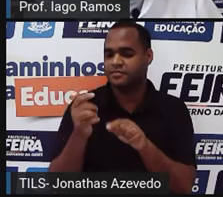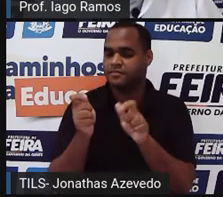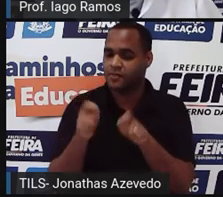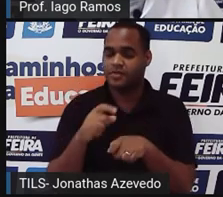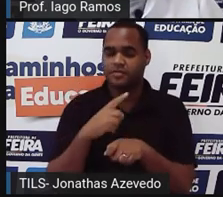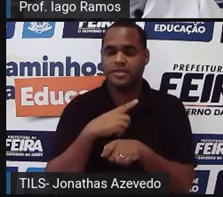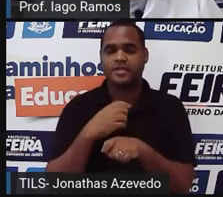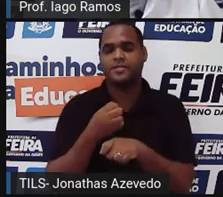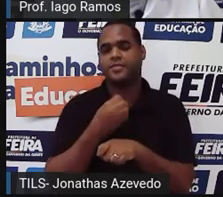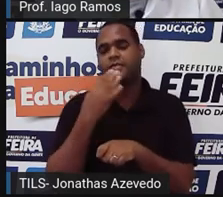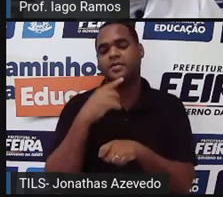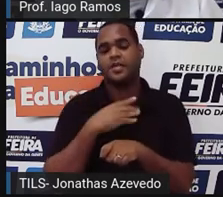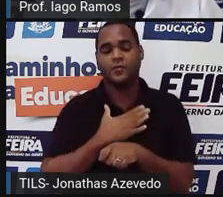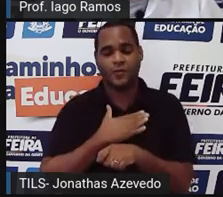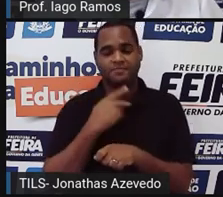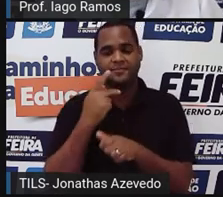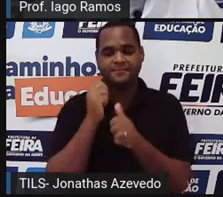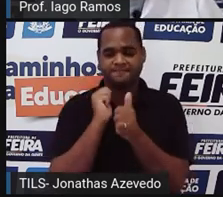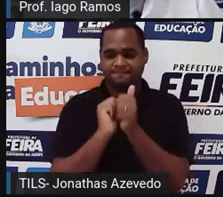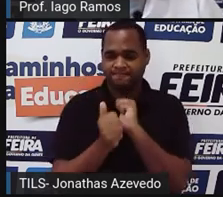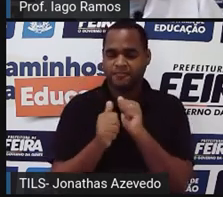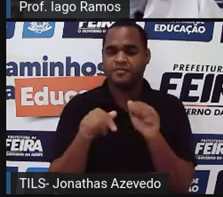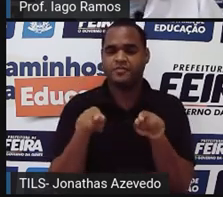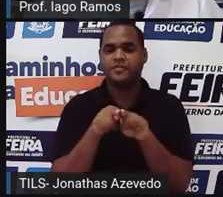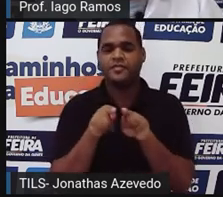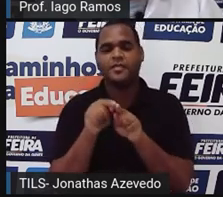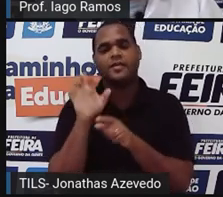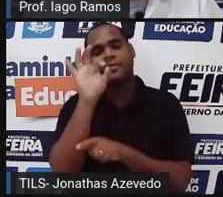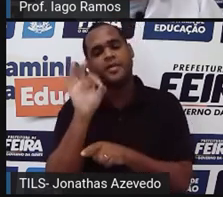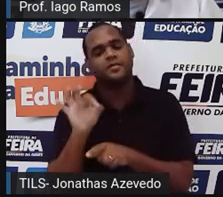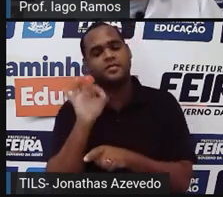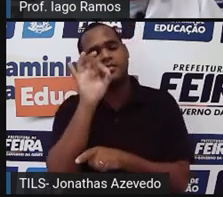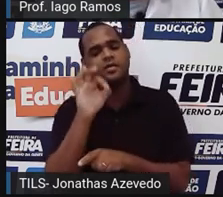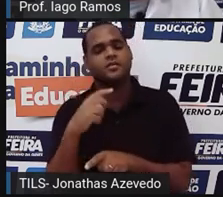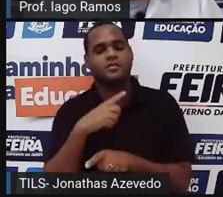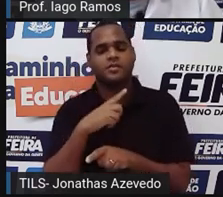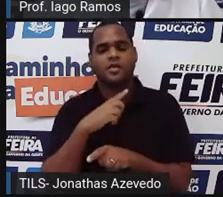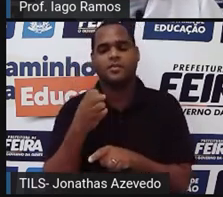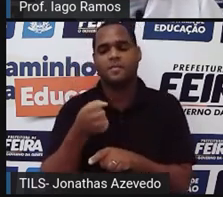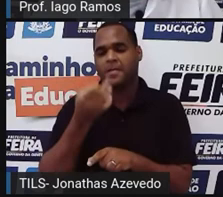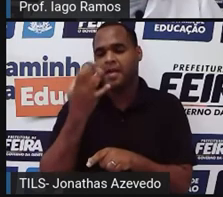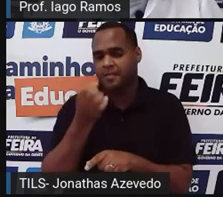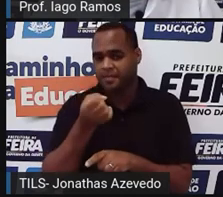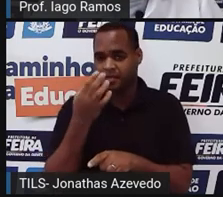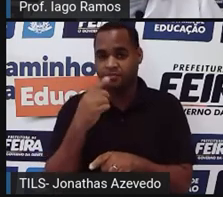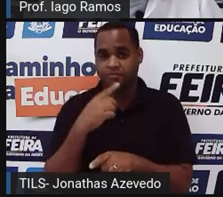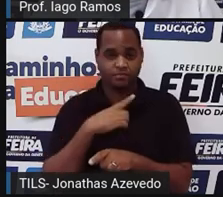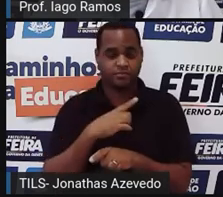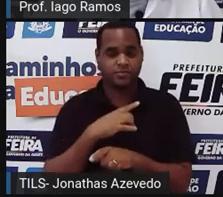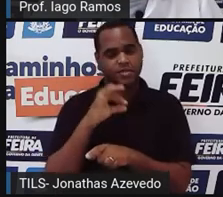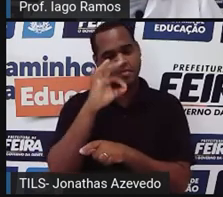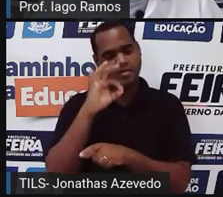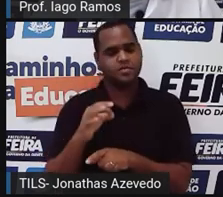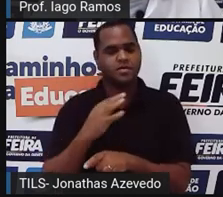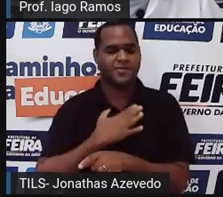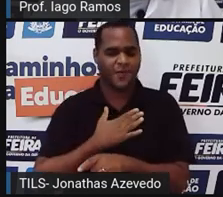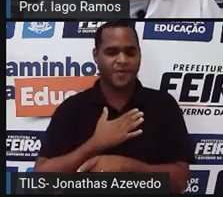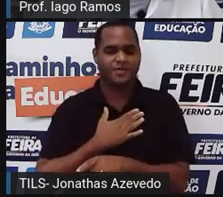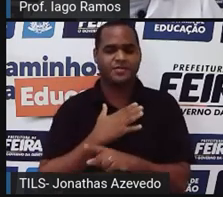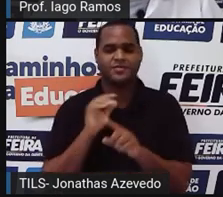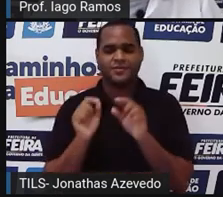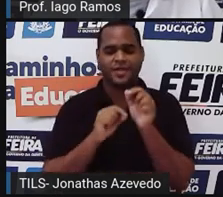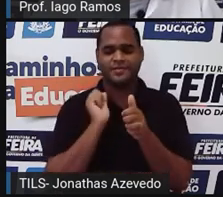que gosta de esporte, na porcentagem, a porcentagem total e a porcentagem dos que gostam